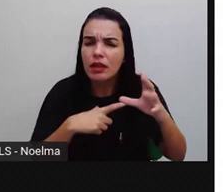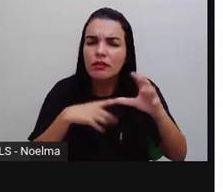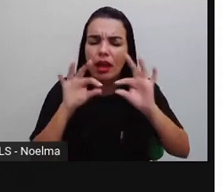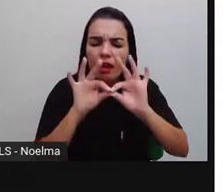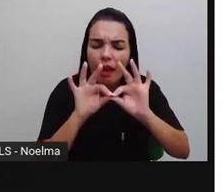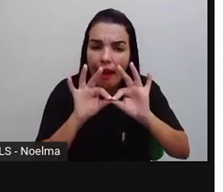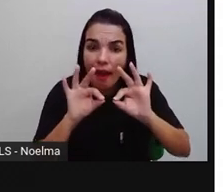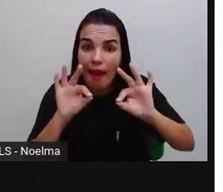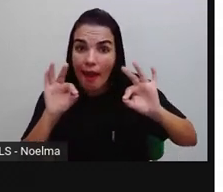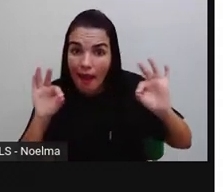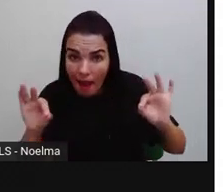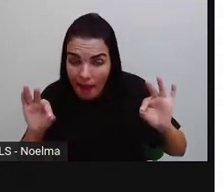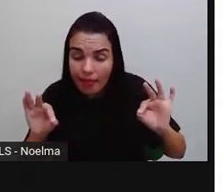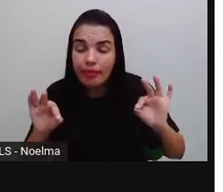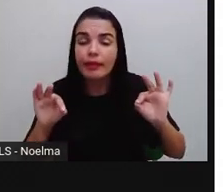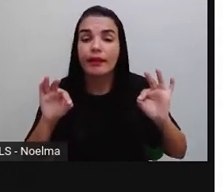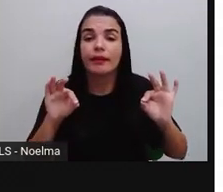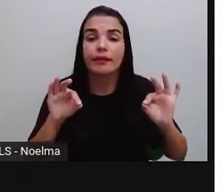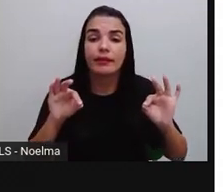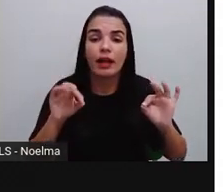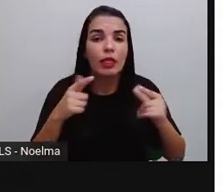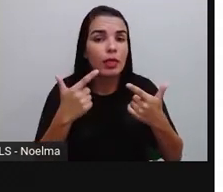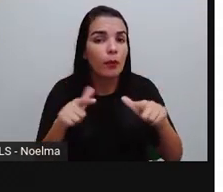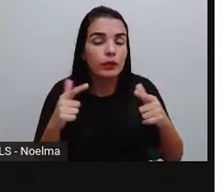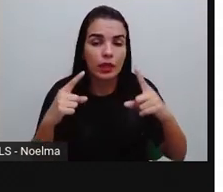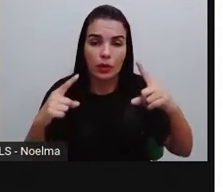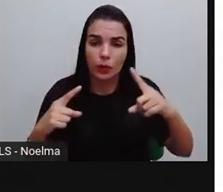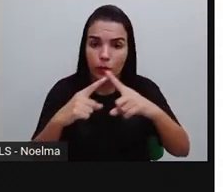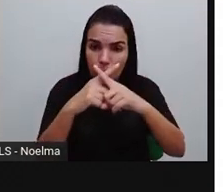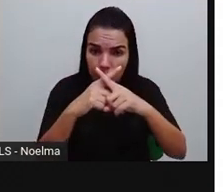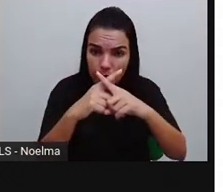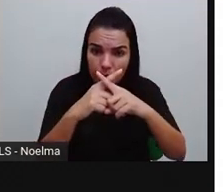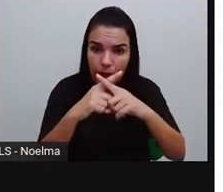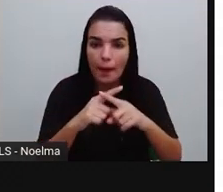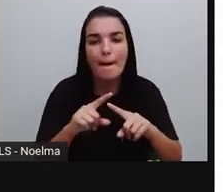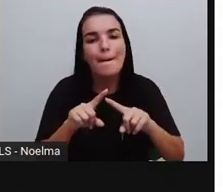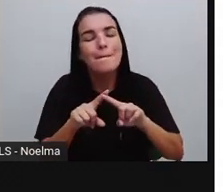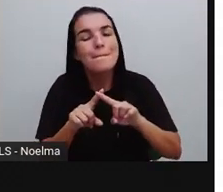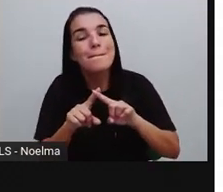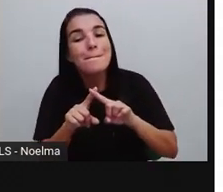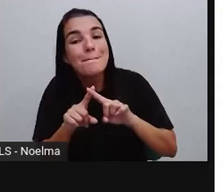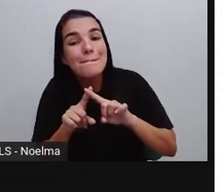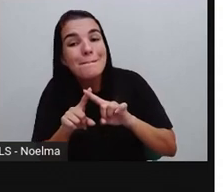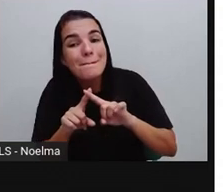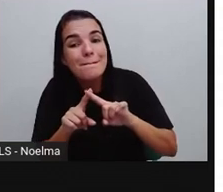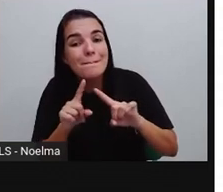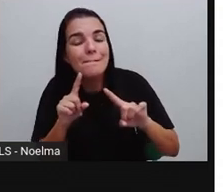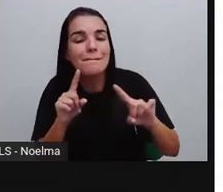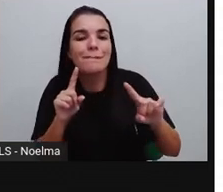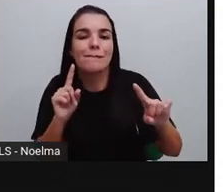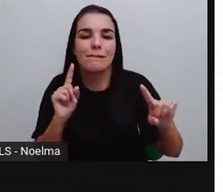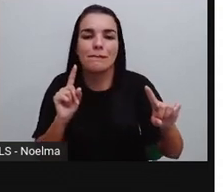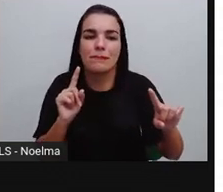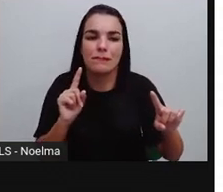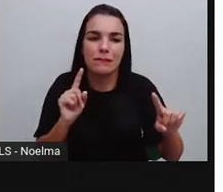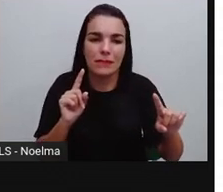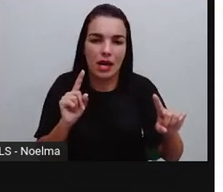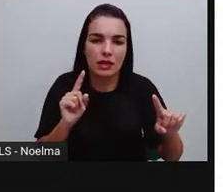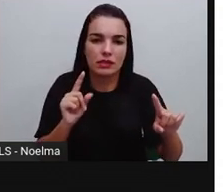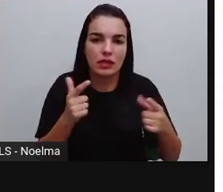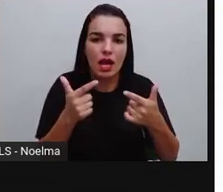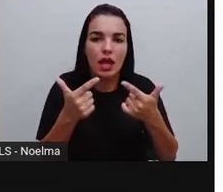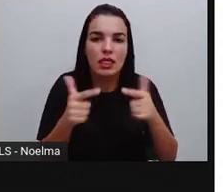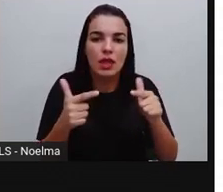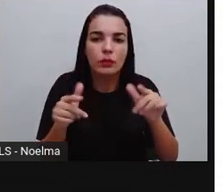os segmentos de reta não se cruzam e também ele é formado por segmento de reta, não